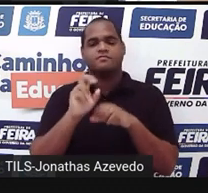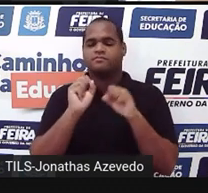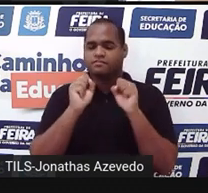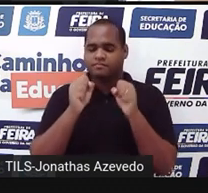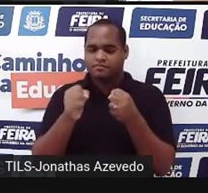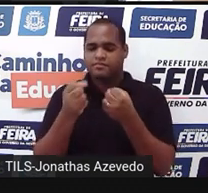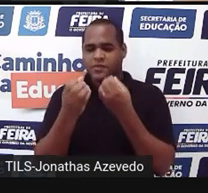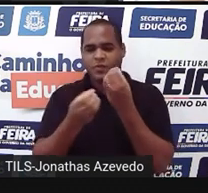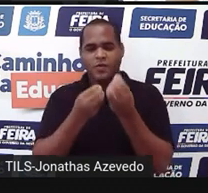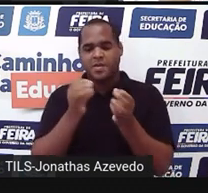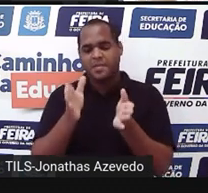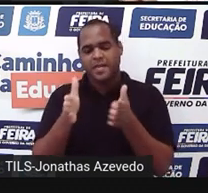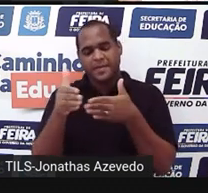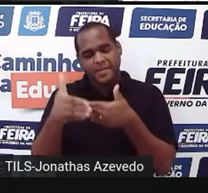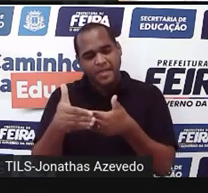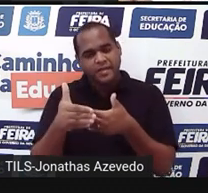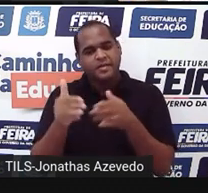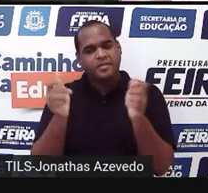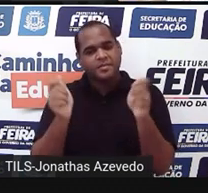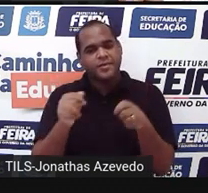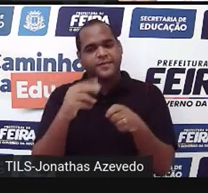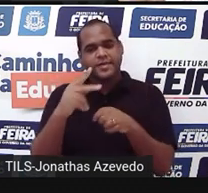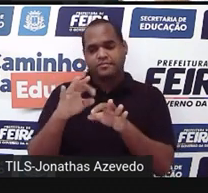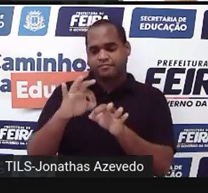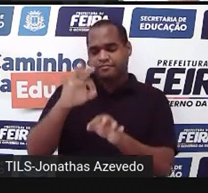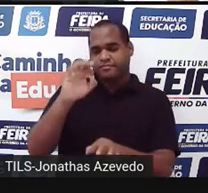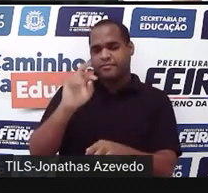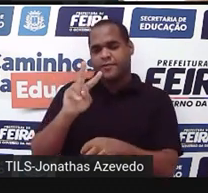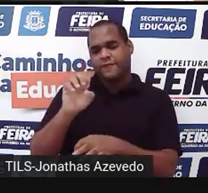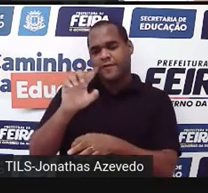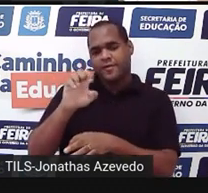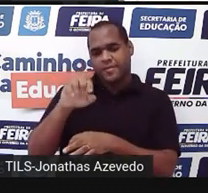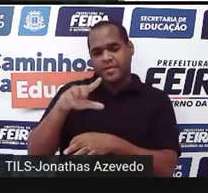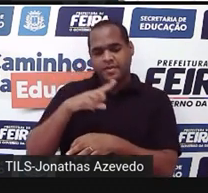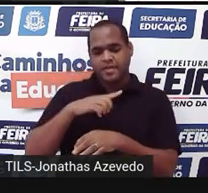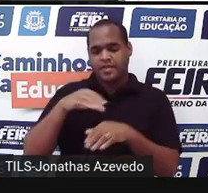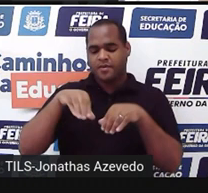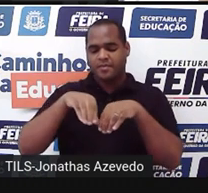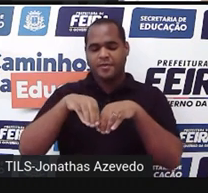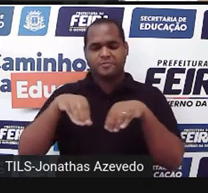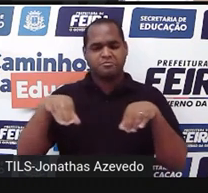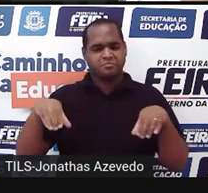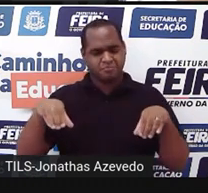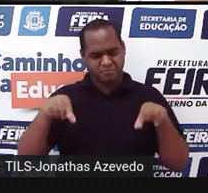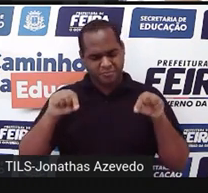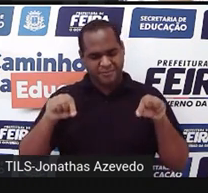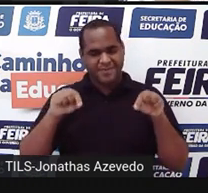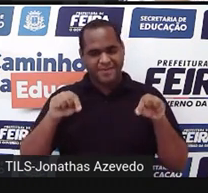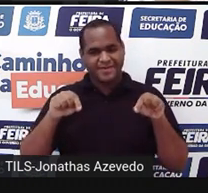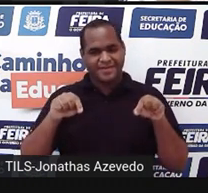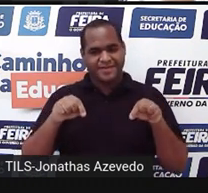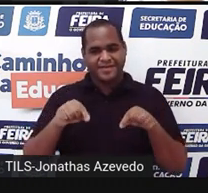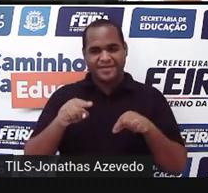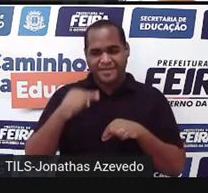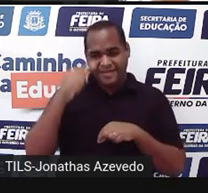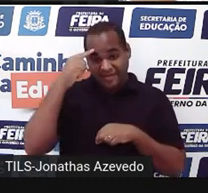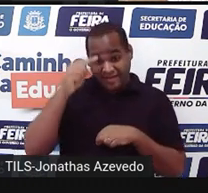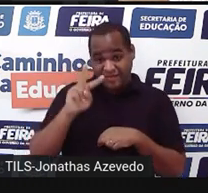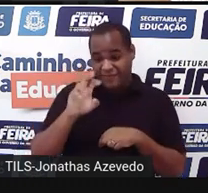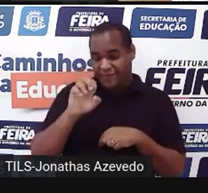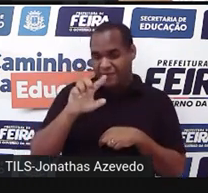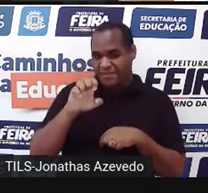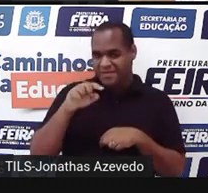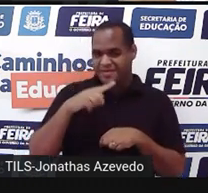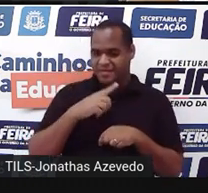aí para medir o volume de um paralelepípedo. Eu não falei que a gente ia entender volume usando